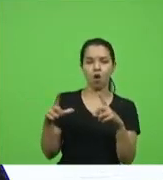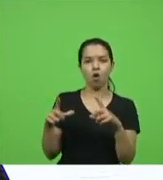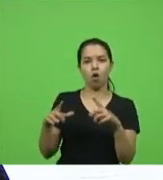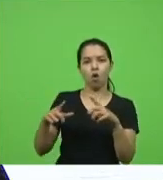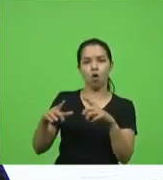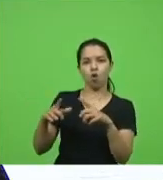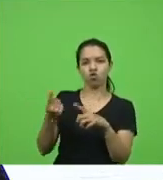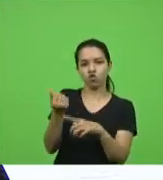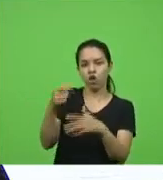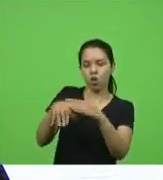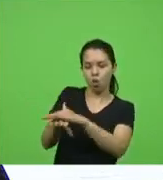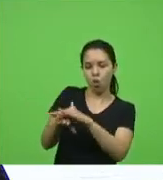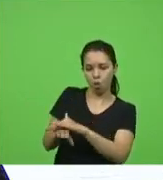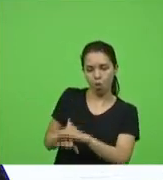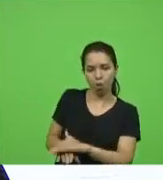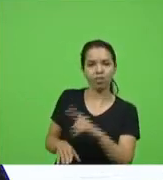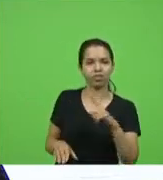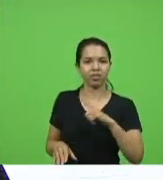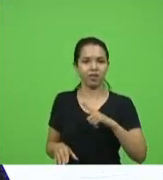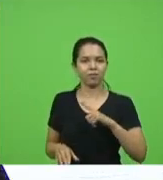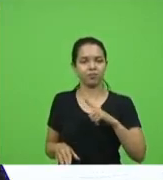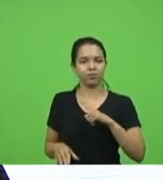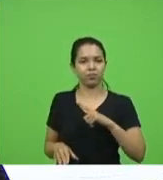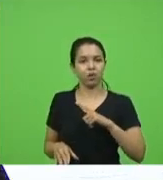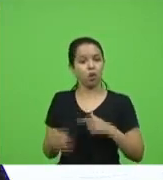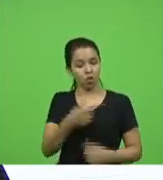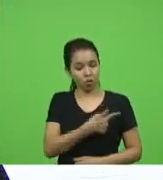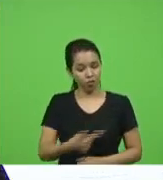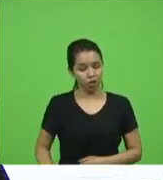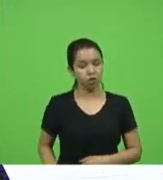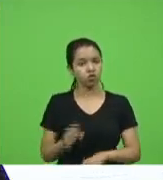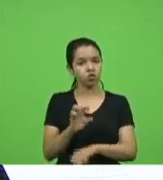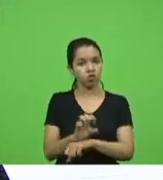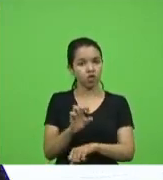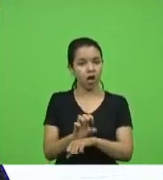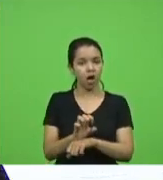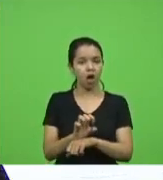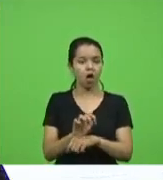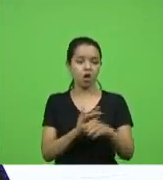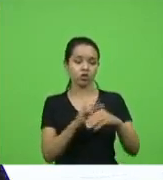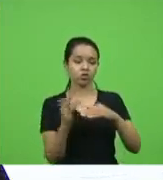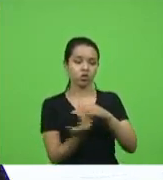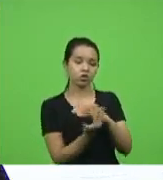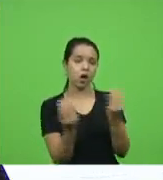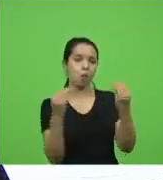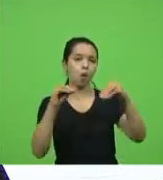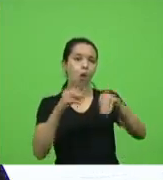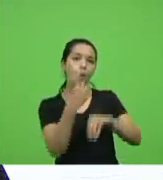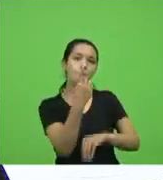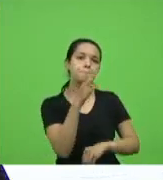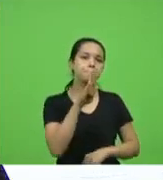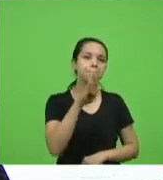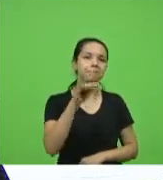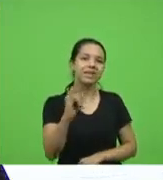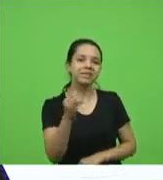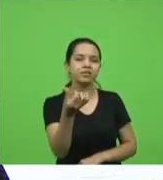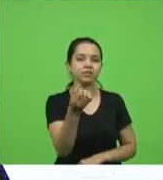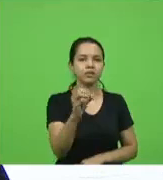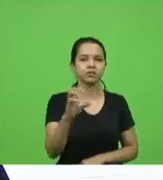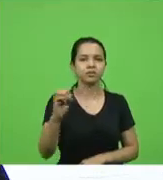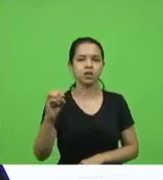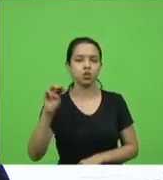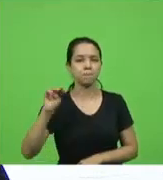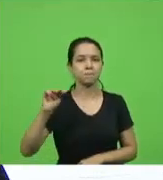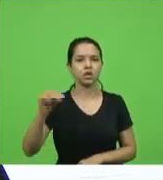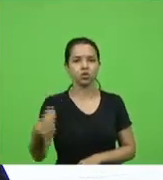não adianta o governo do estado fez aí uma imagem da rede social um bilhão e seiscentos milhões de superávores